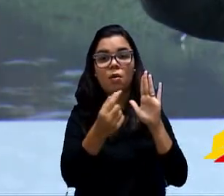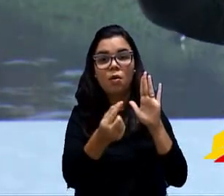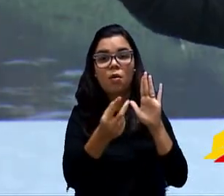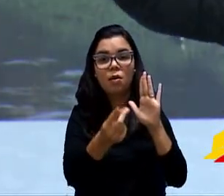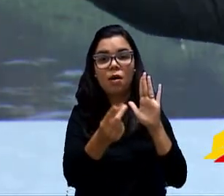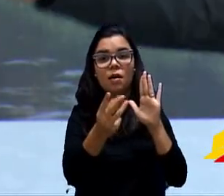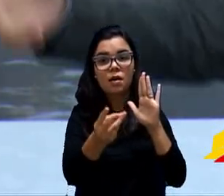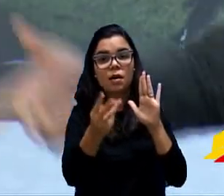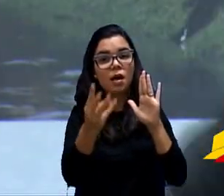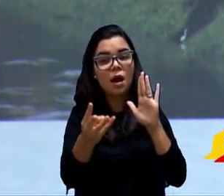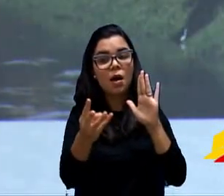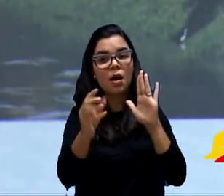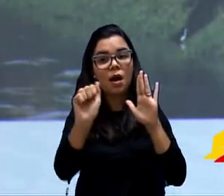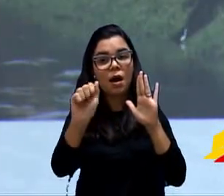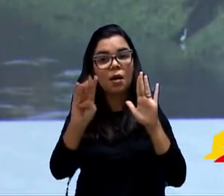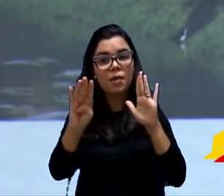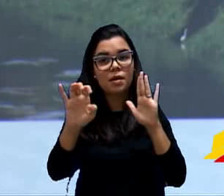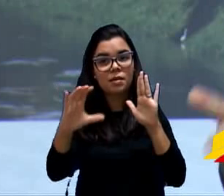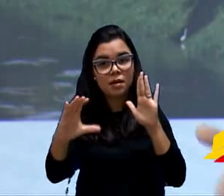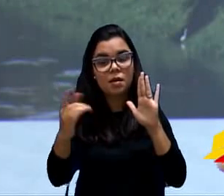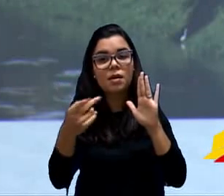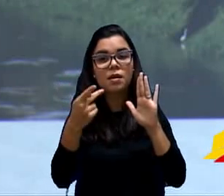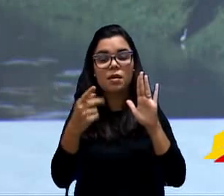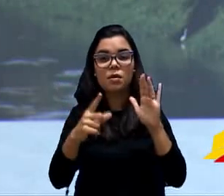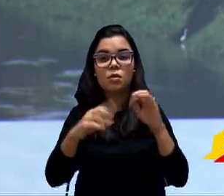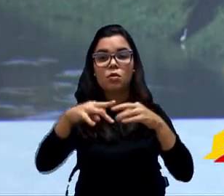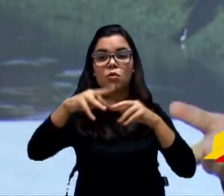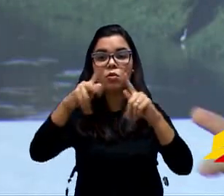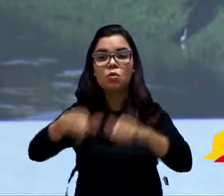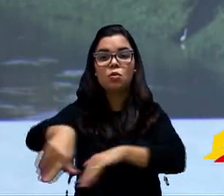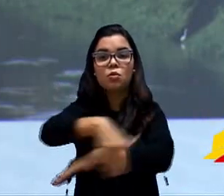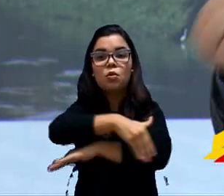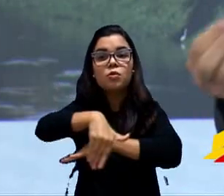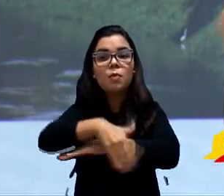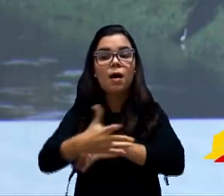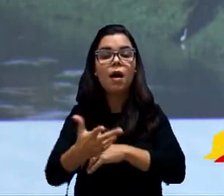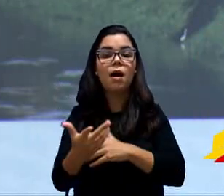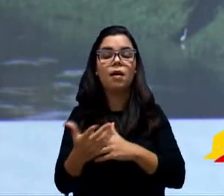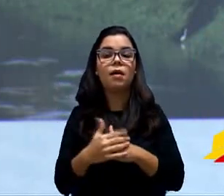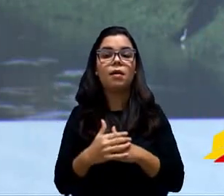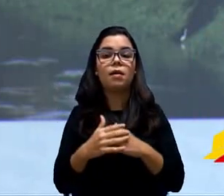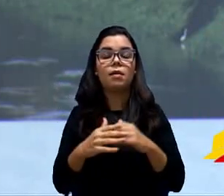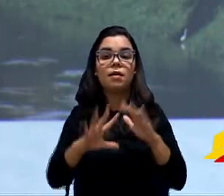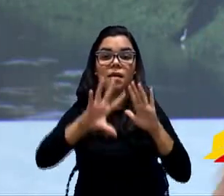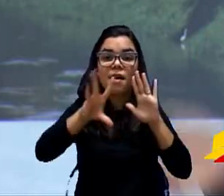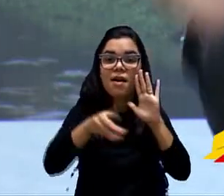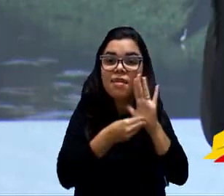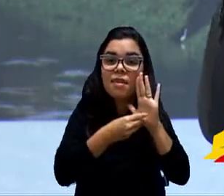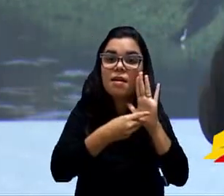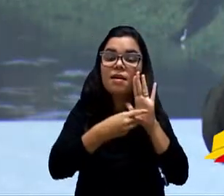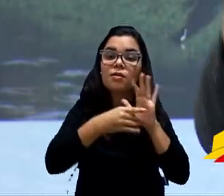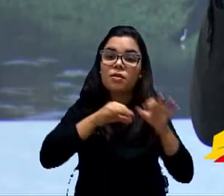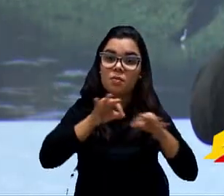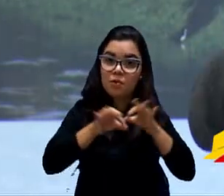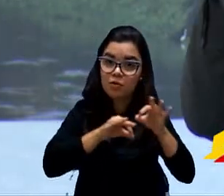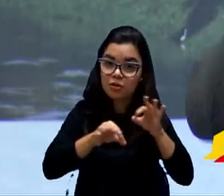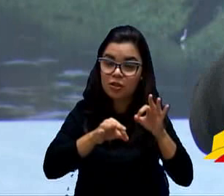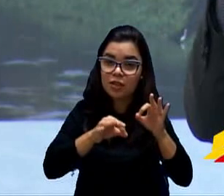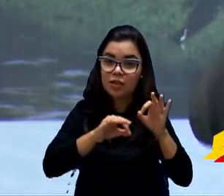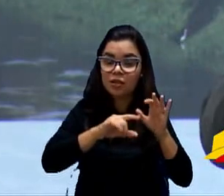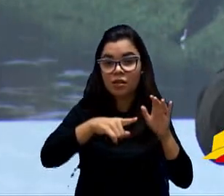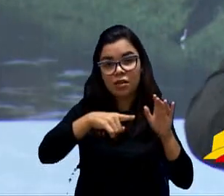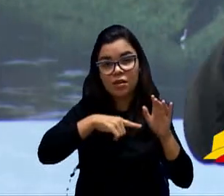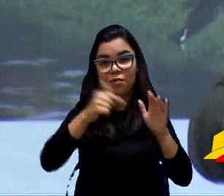para os bairros A, B e C. Seria para fazer isso. Colocar anexo em projeto de lei que não está especificado no